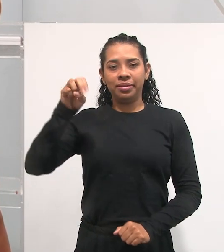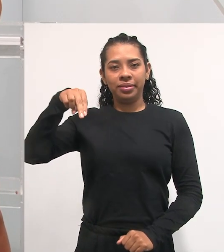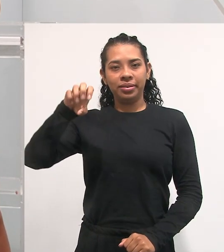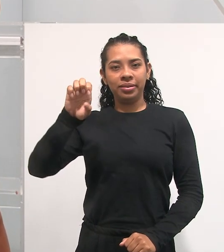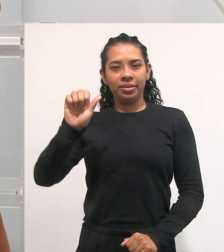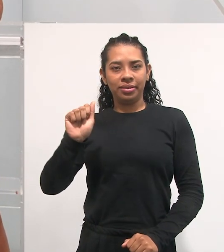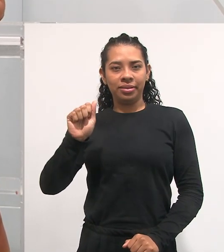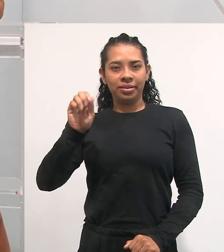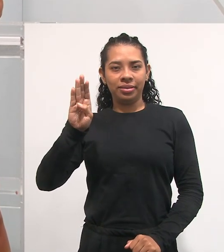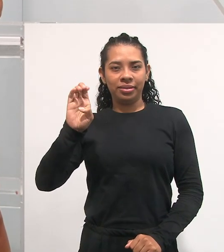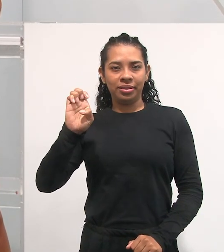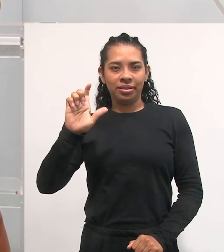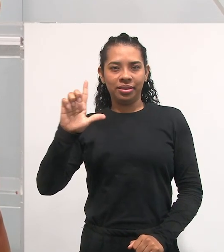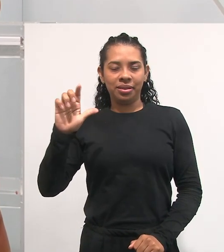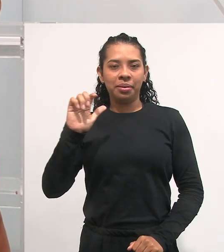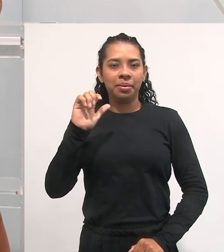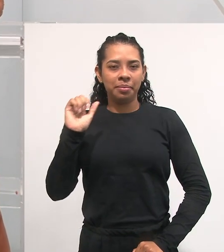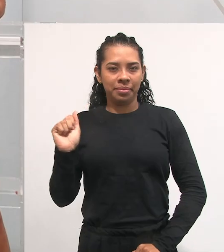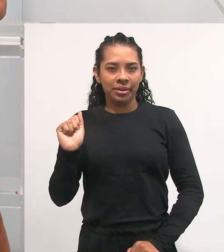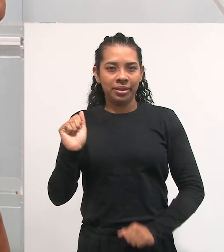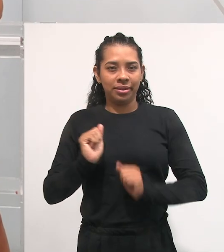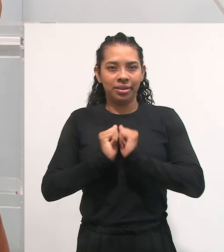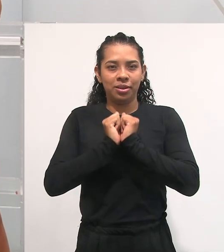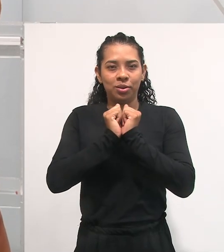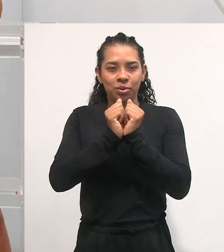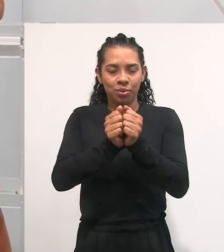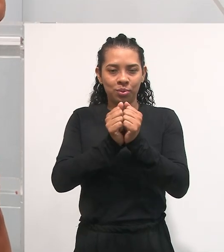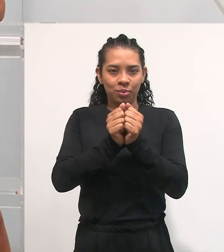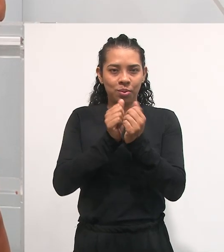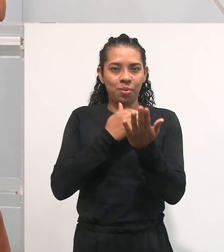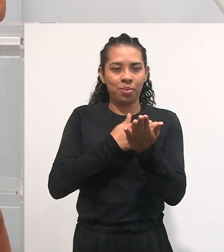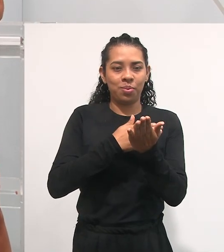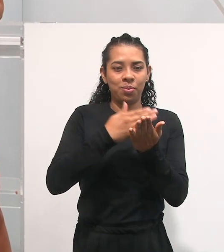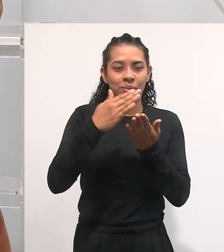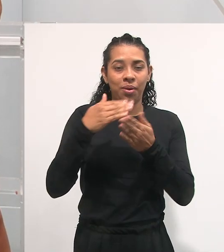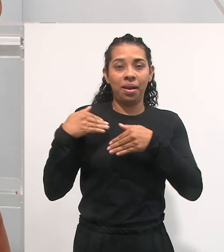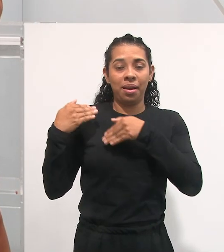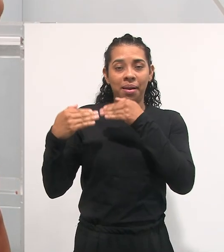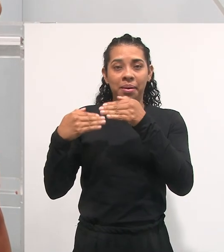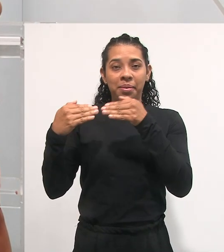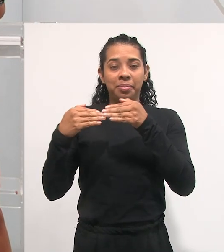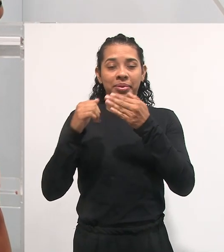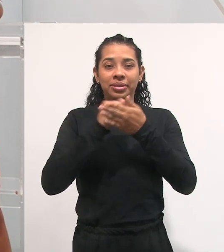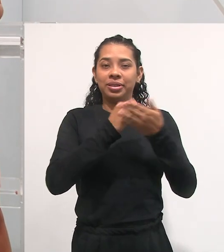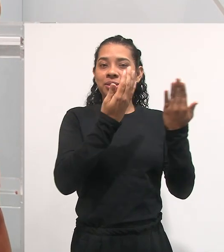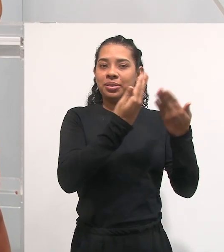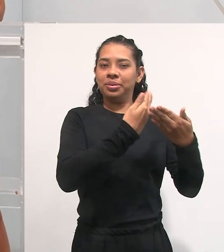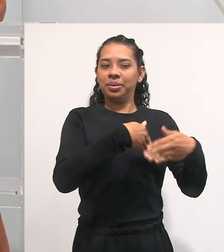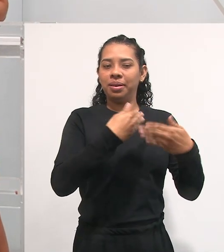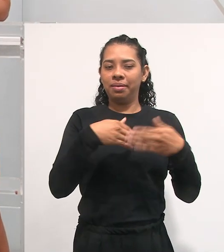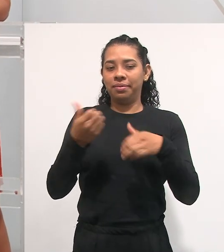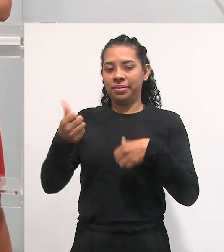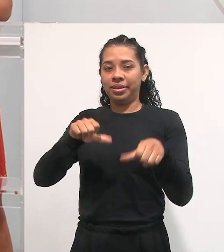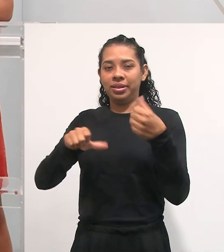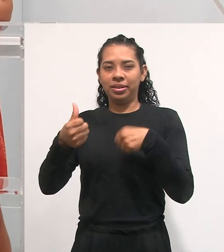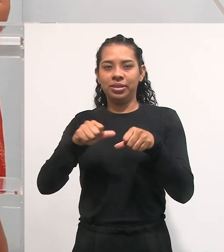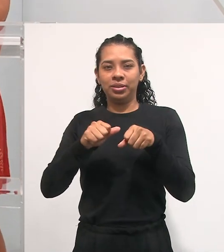Juntinhos estamos na jornada de processos avaliativos. Isso, eu iniciarei com a minha